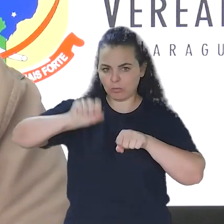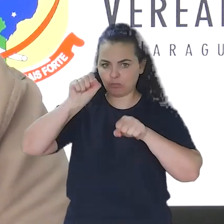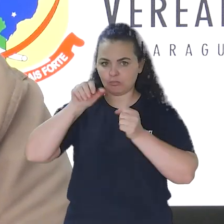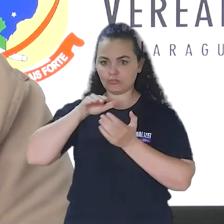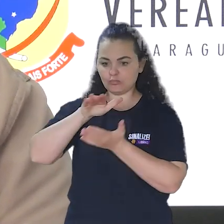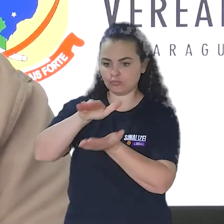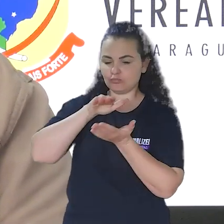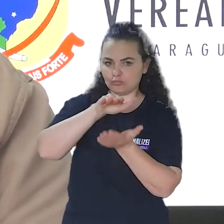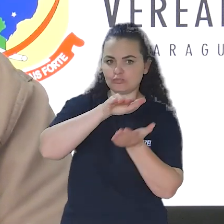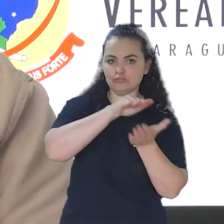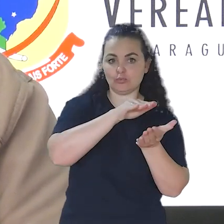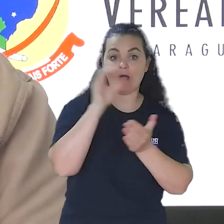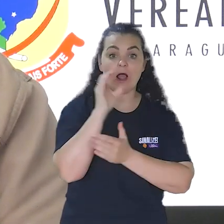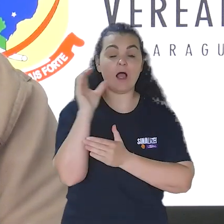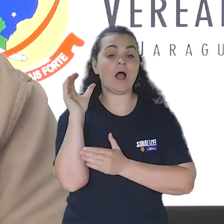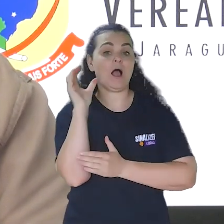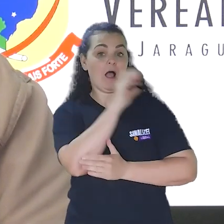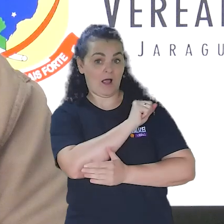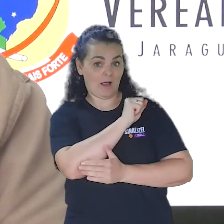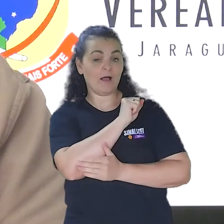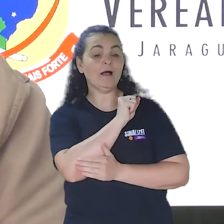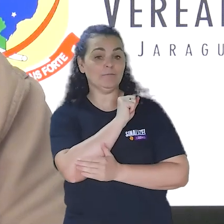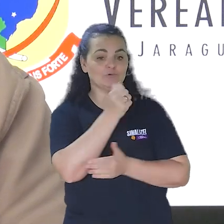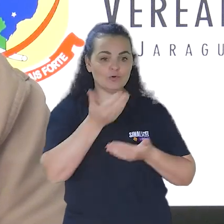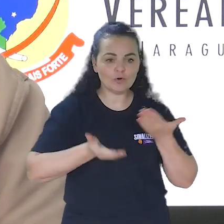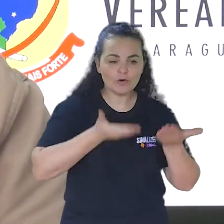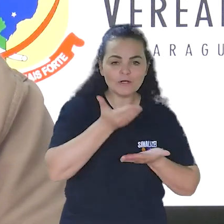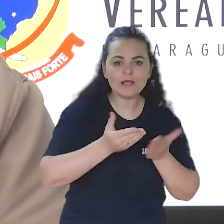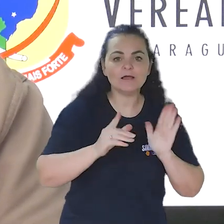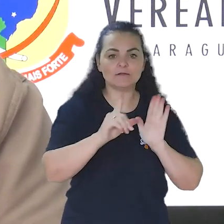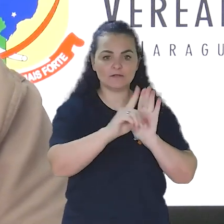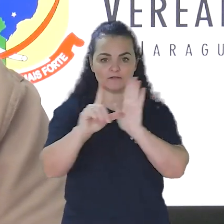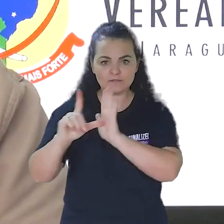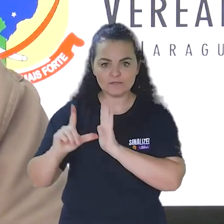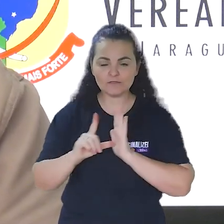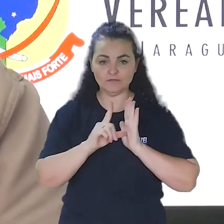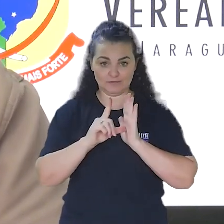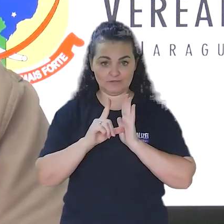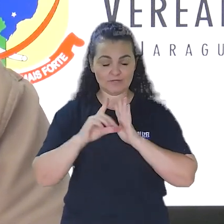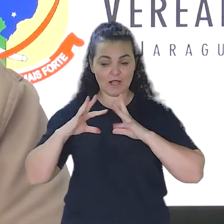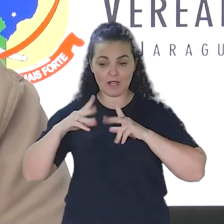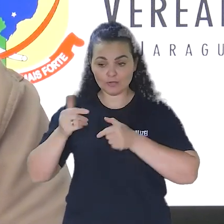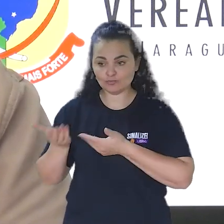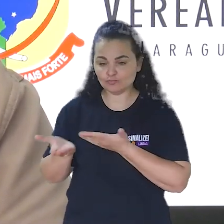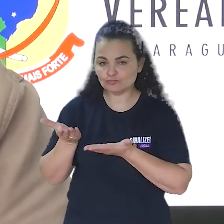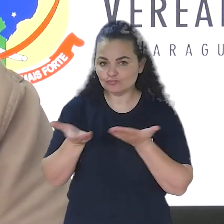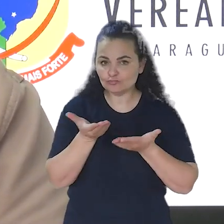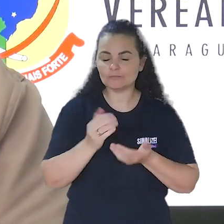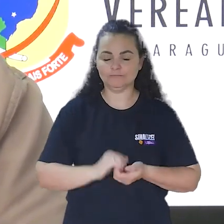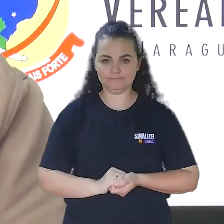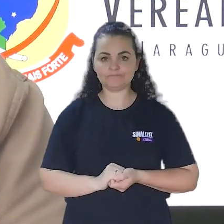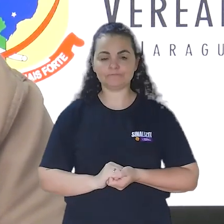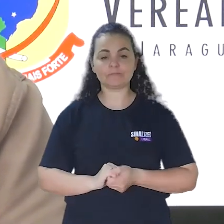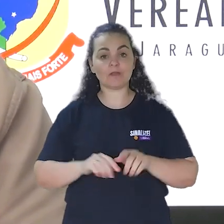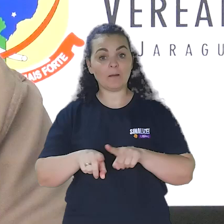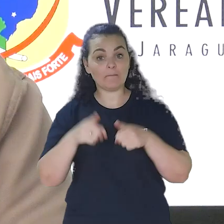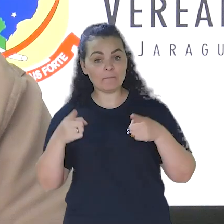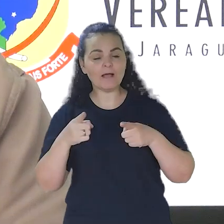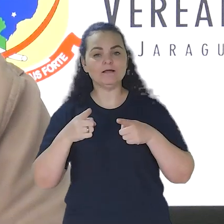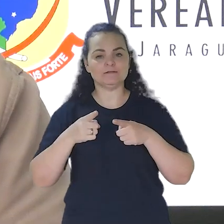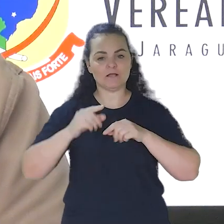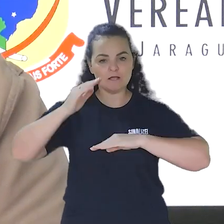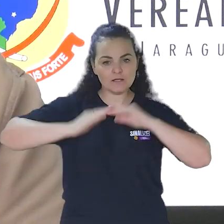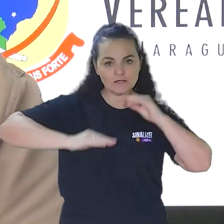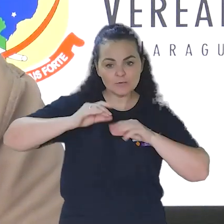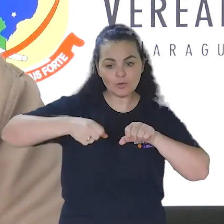responsáveis por entregas ágeis e econômicas que atendem ao comércio e aos serviços locais. No entanto,